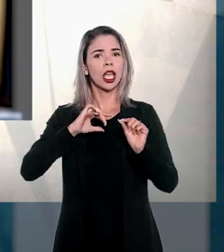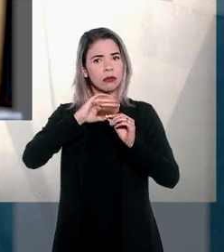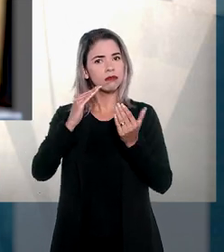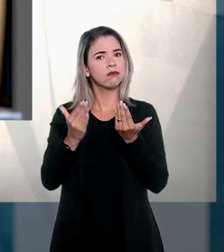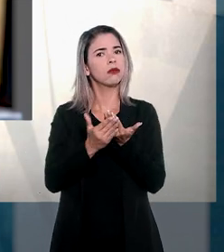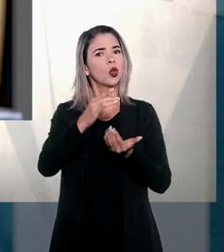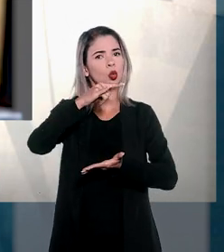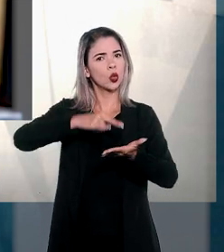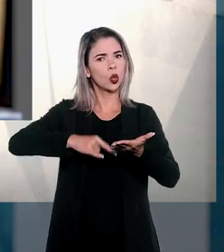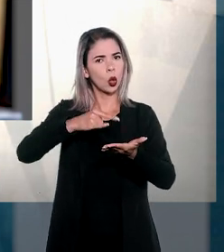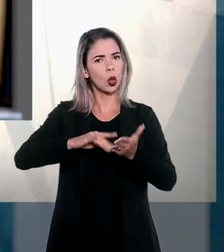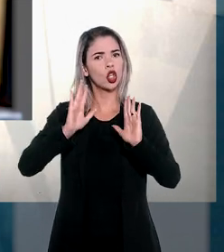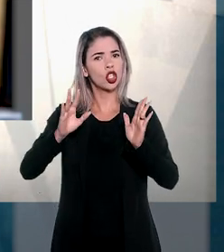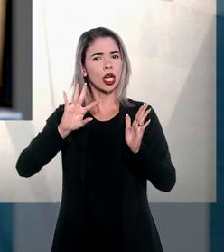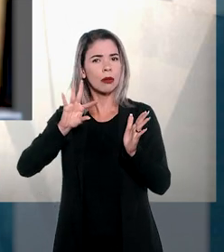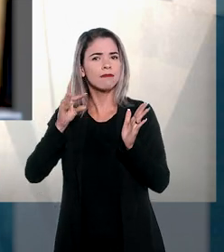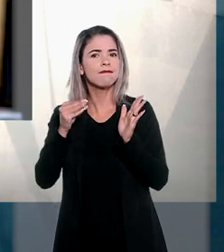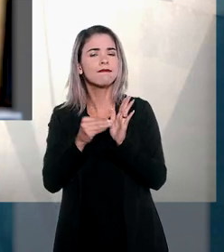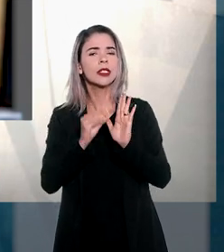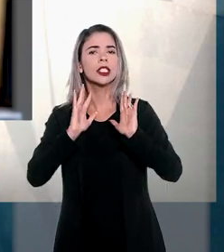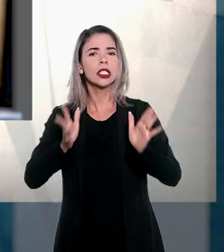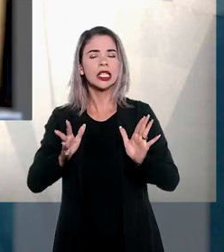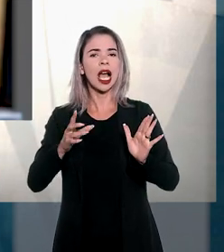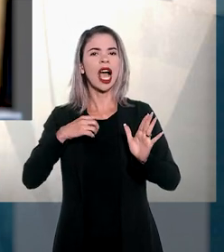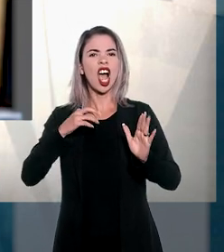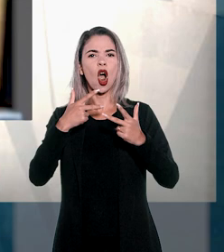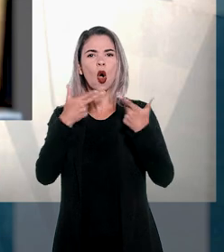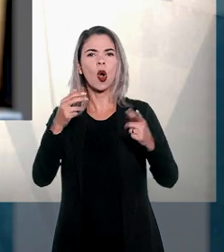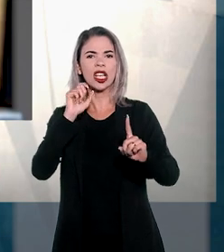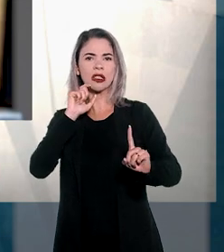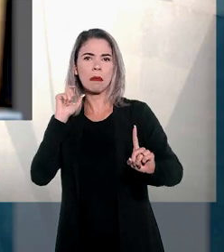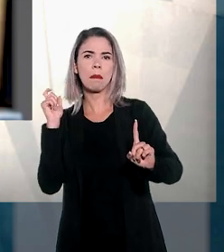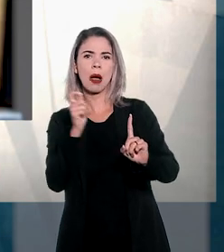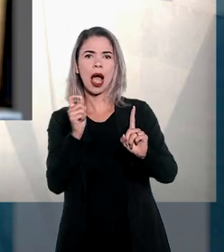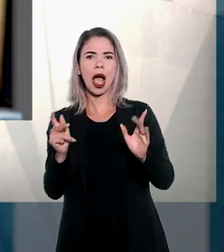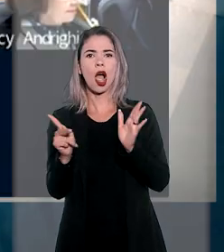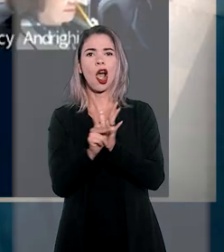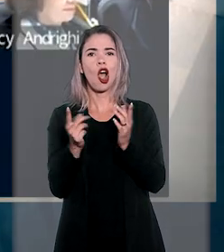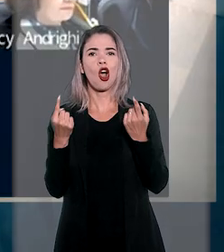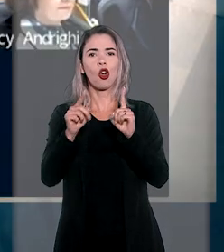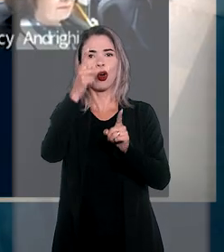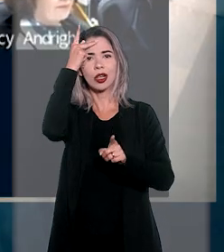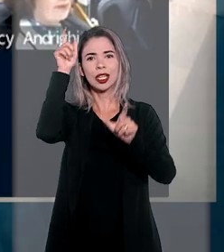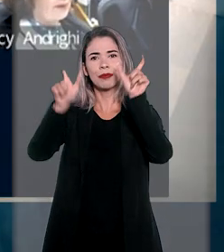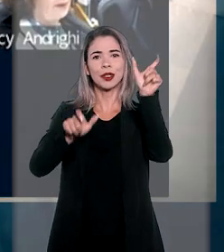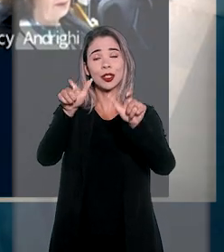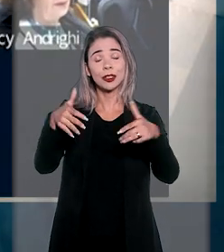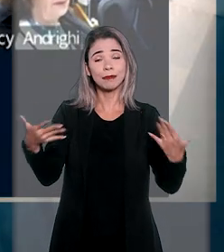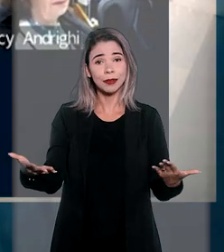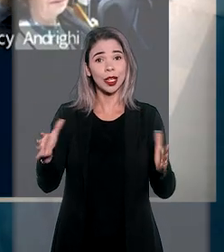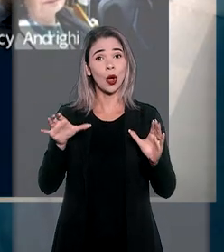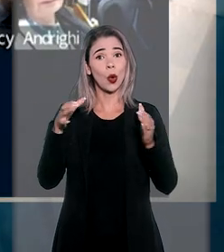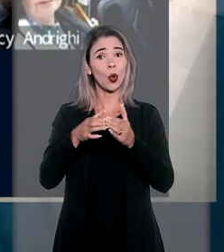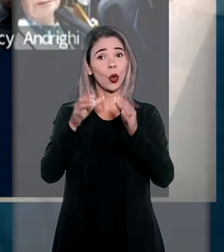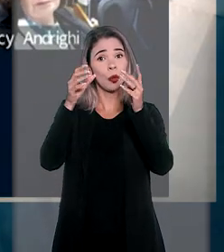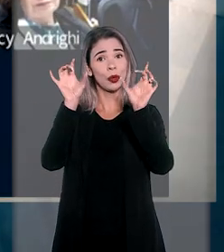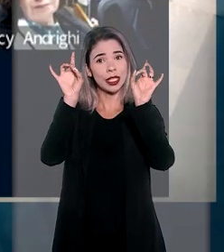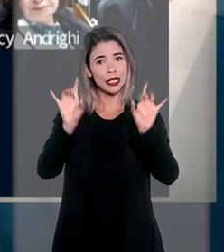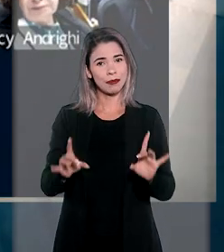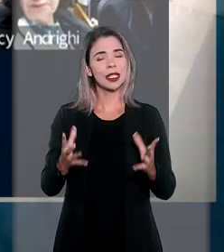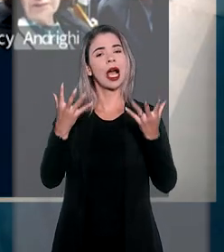subscreveu o documento em que fez constar deliberadamente ofensas à honra das vítimas. Assim, a Corte Especial julgou